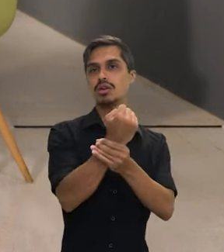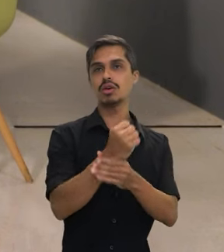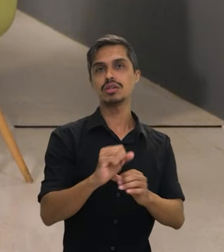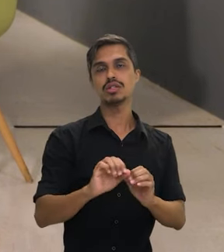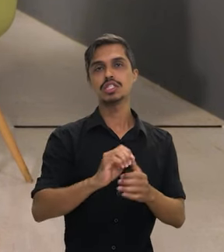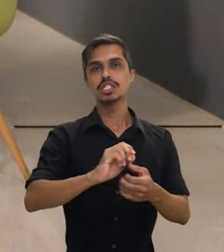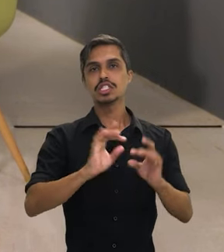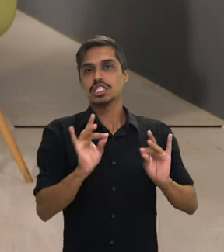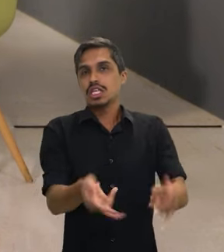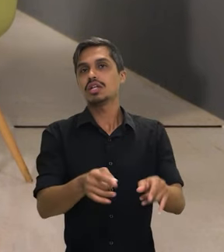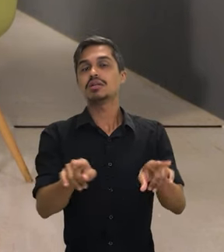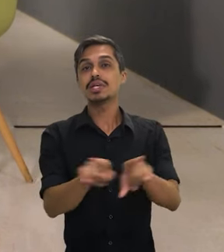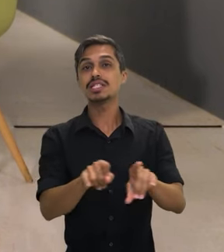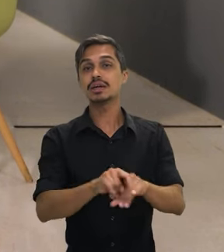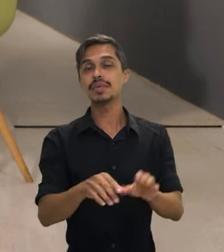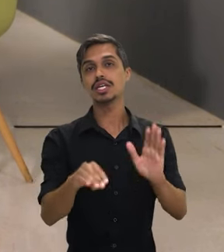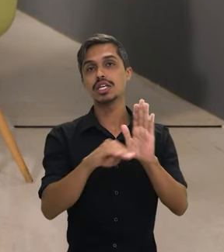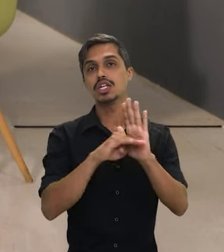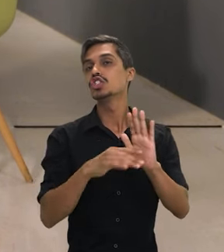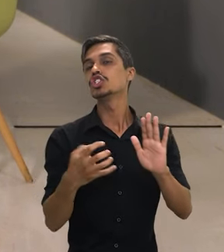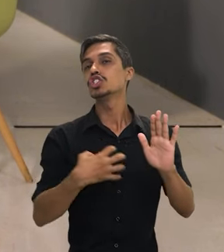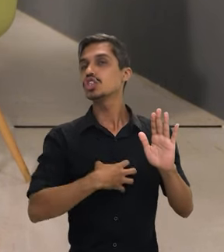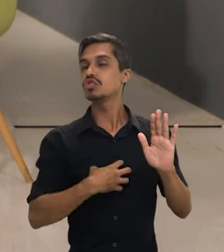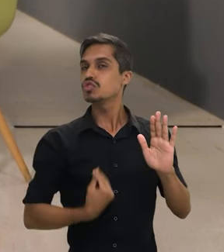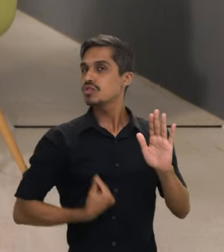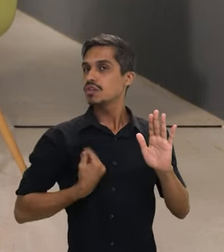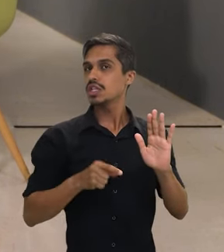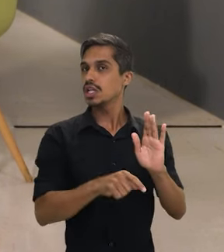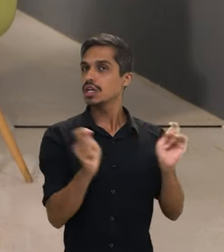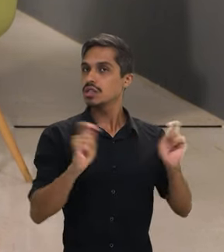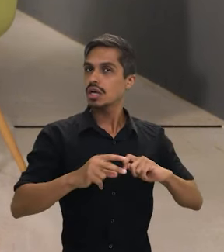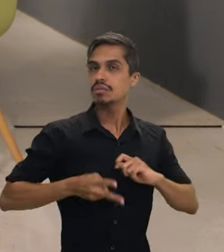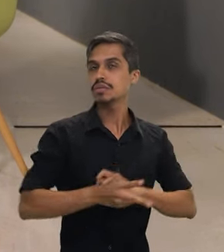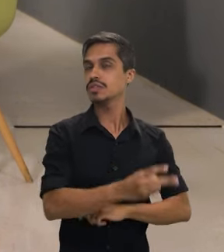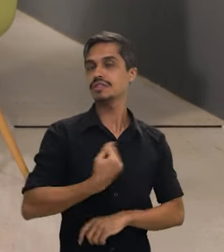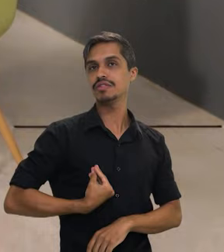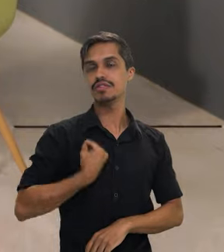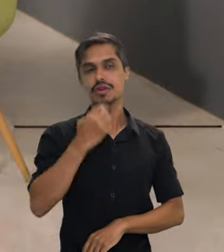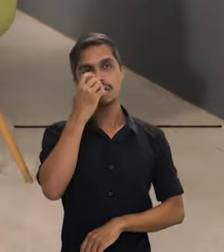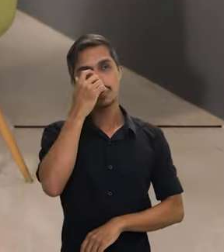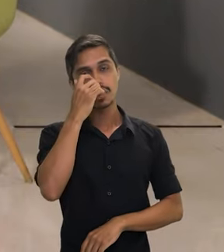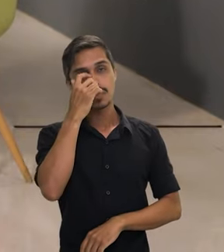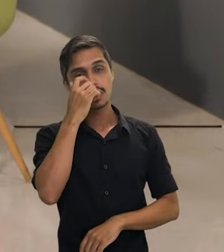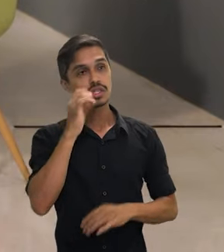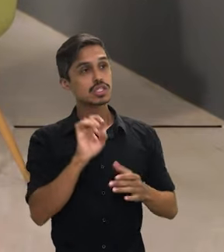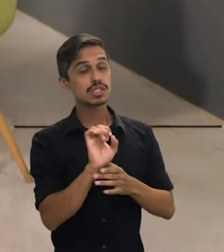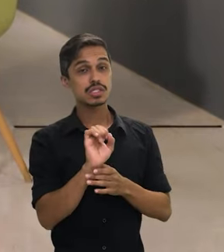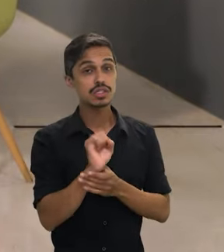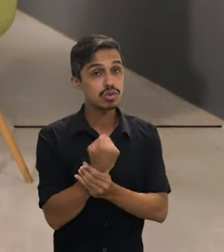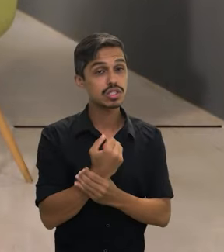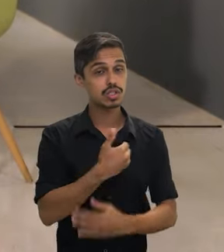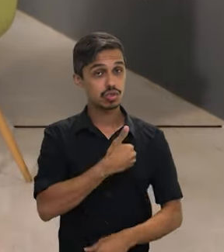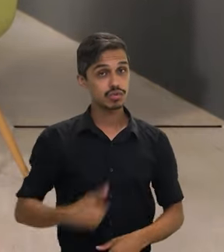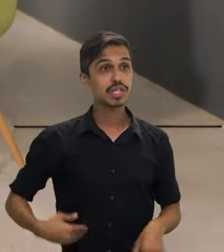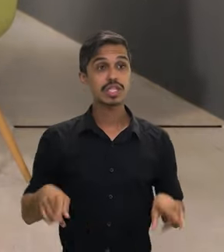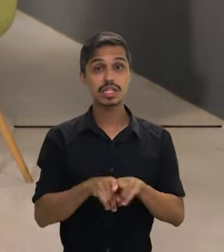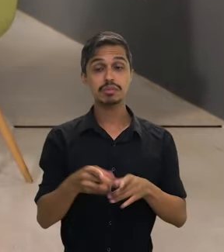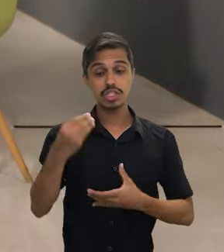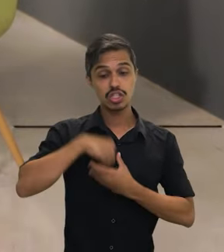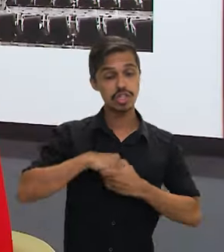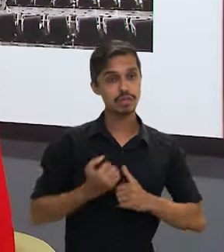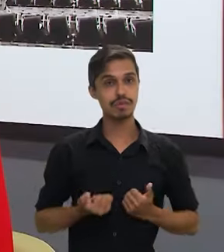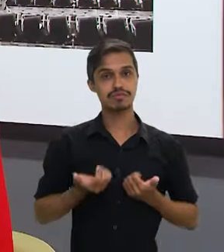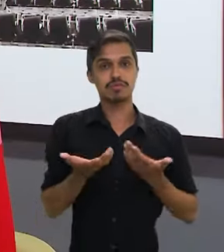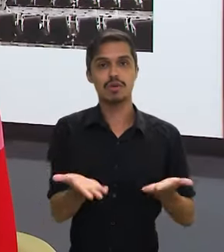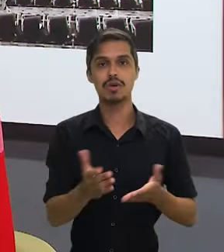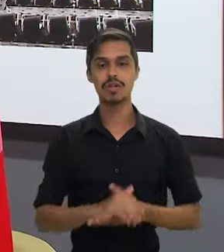enfrentamento ao genocídio, mas ele fala também das condições de vida para que esses jovens se mantenham vivos, não somente de segurança pública, mas também de dentro